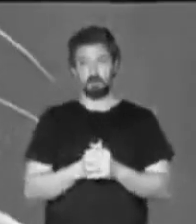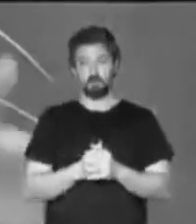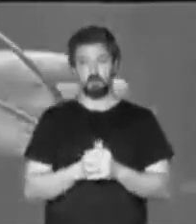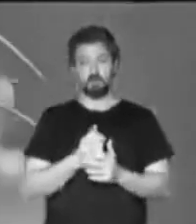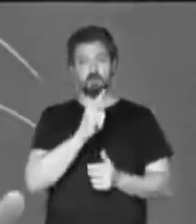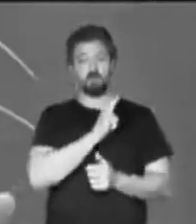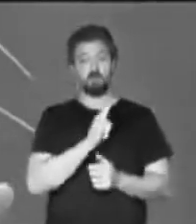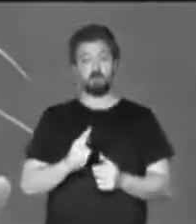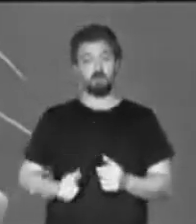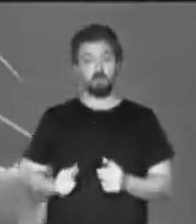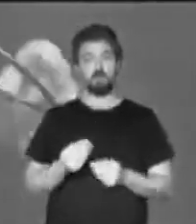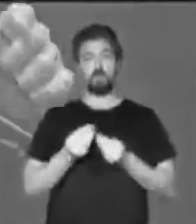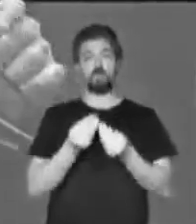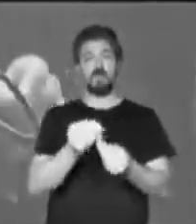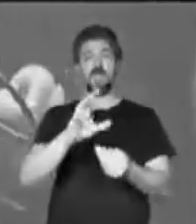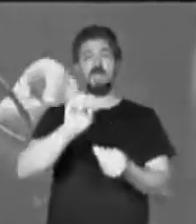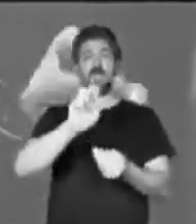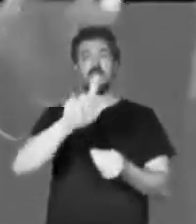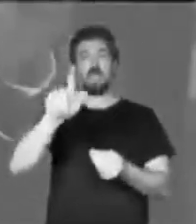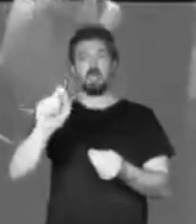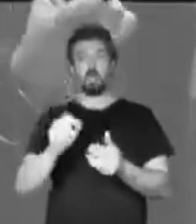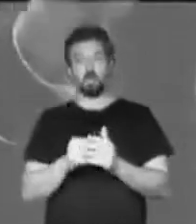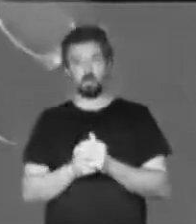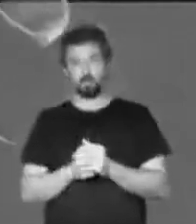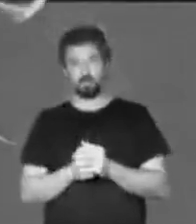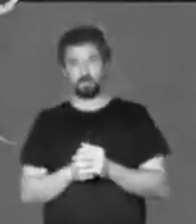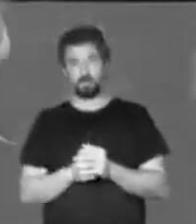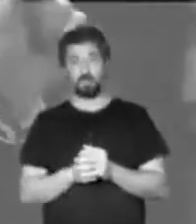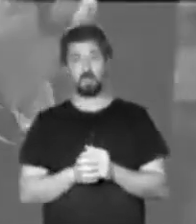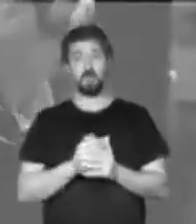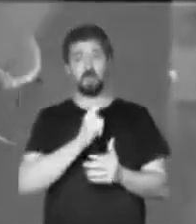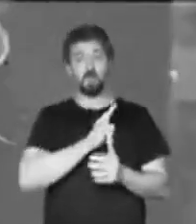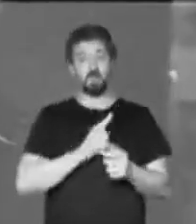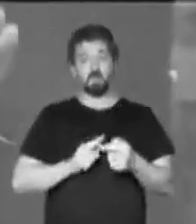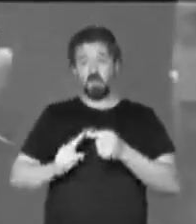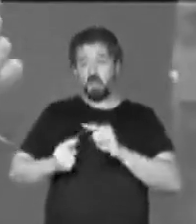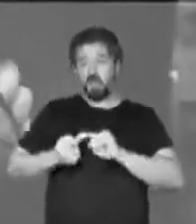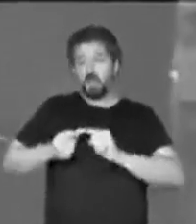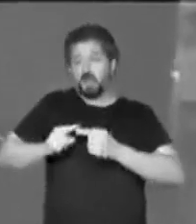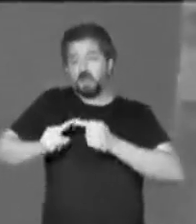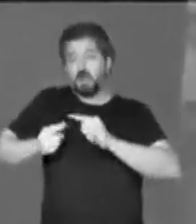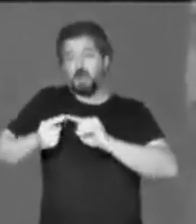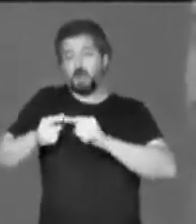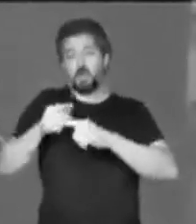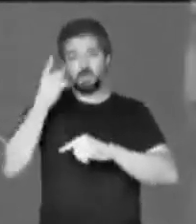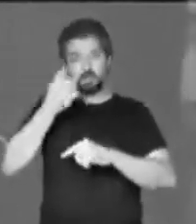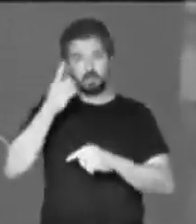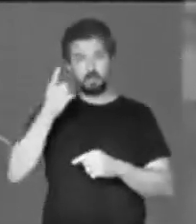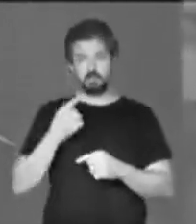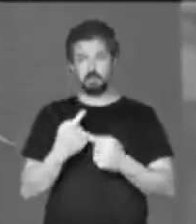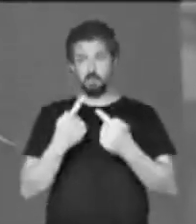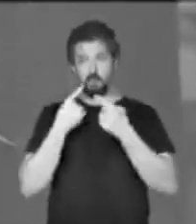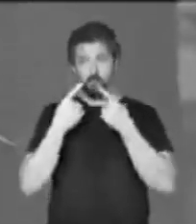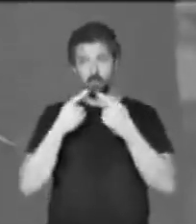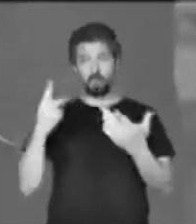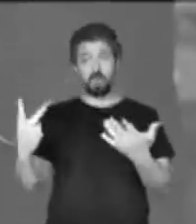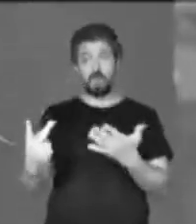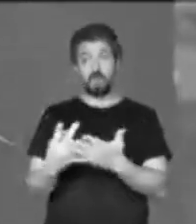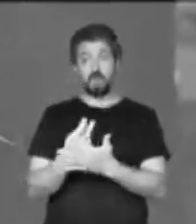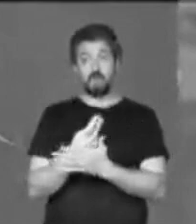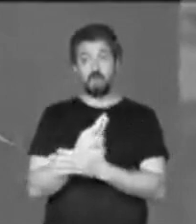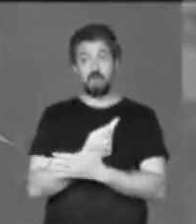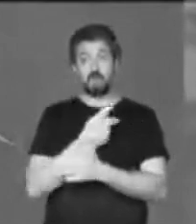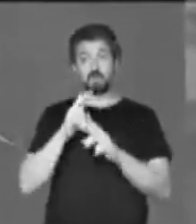ofertando cargos. O governo está acertando os deputados. Essa conversa aconteceu